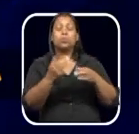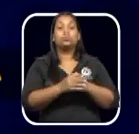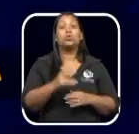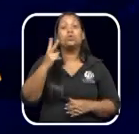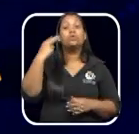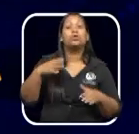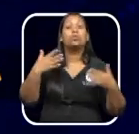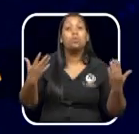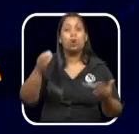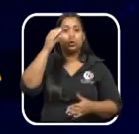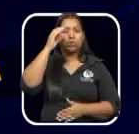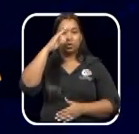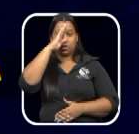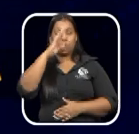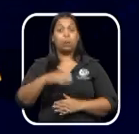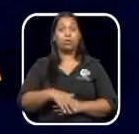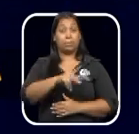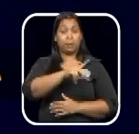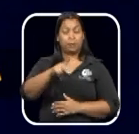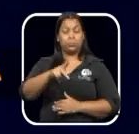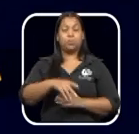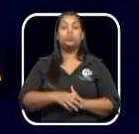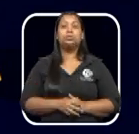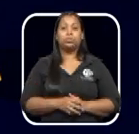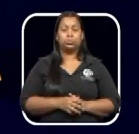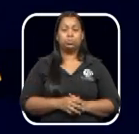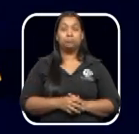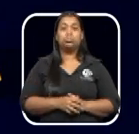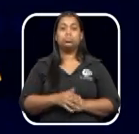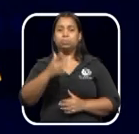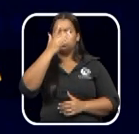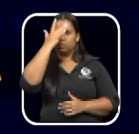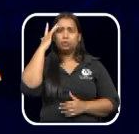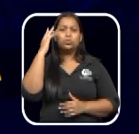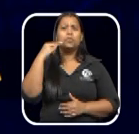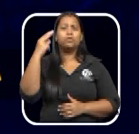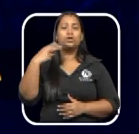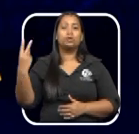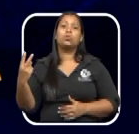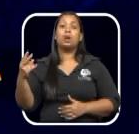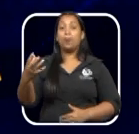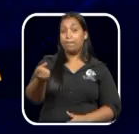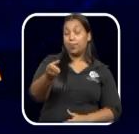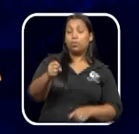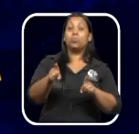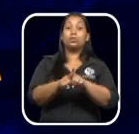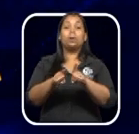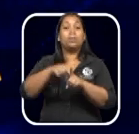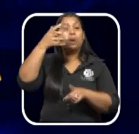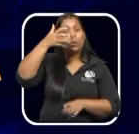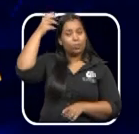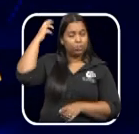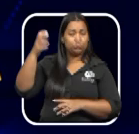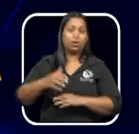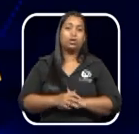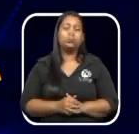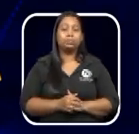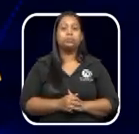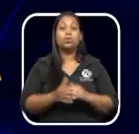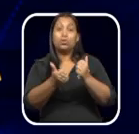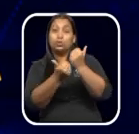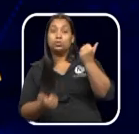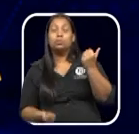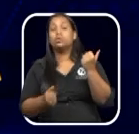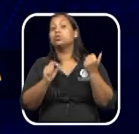formação. O vereador Jean-Charles Serbeto é o presidente. Os membros são os vereadores Anderson Branco e Odélio Chaves.